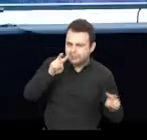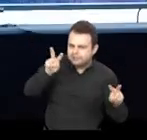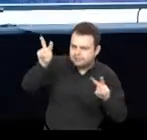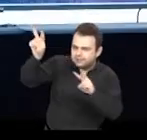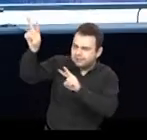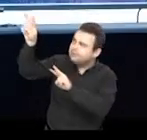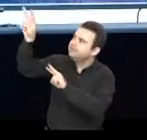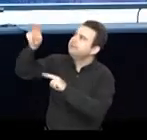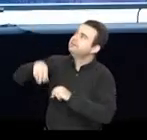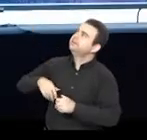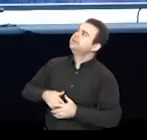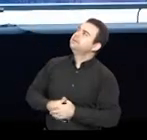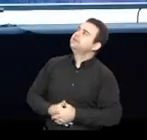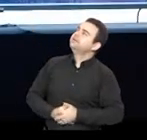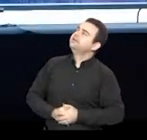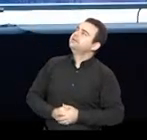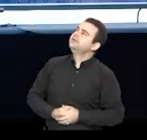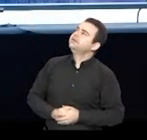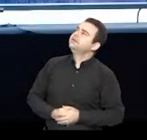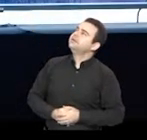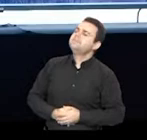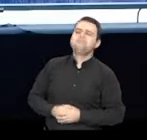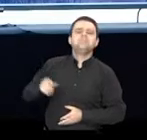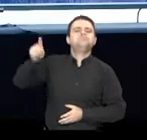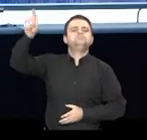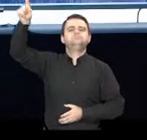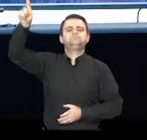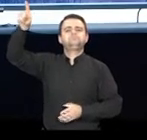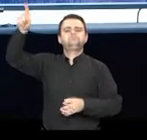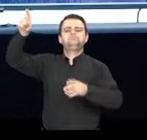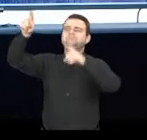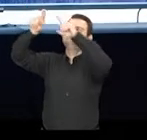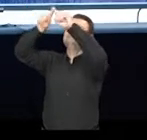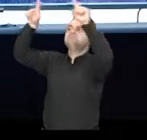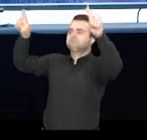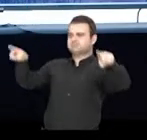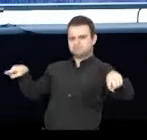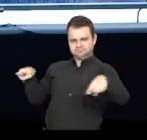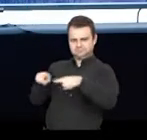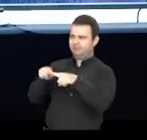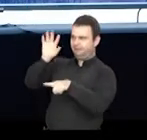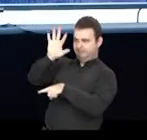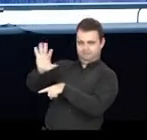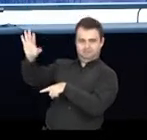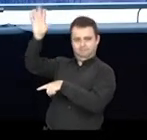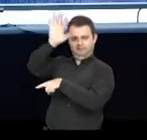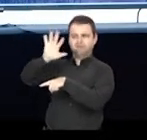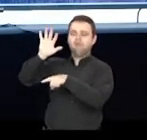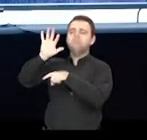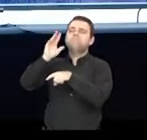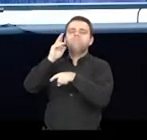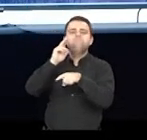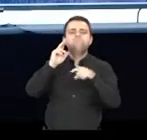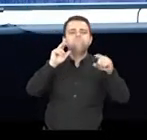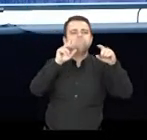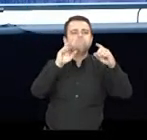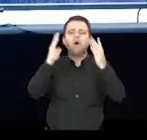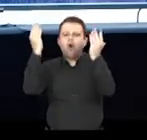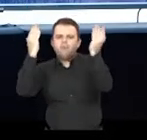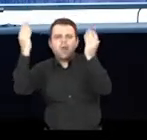esta imagem. Que partes da forma o meu aluno Bruno alterou?